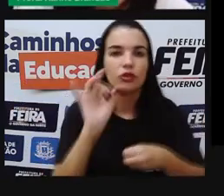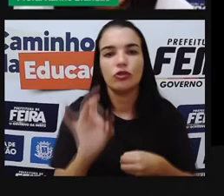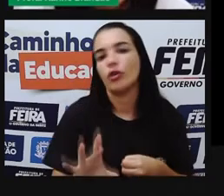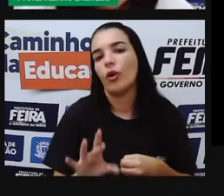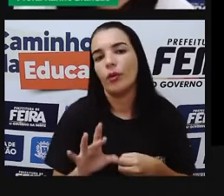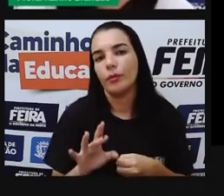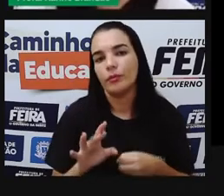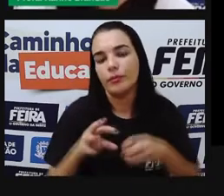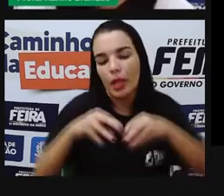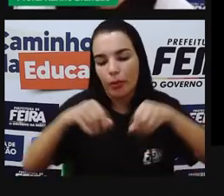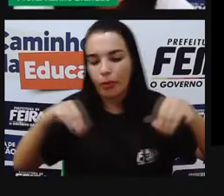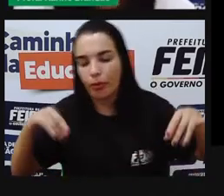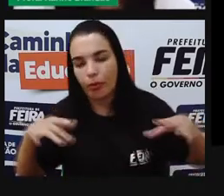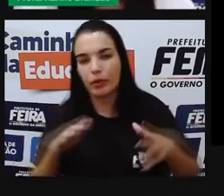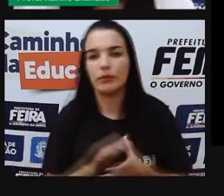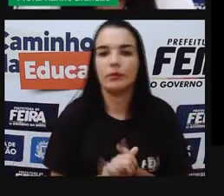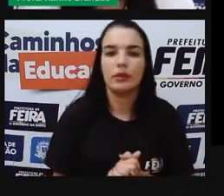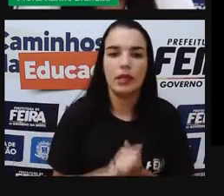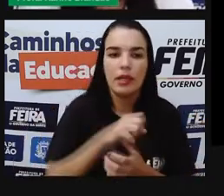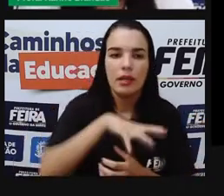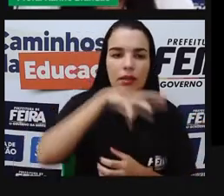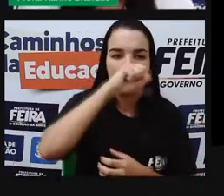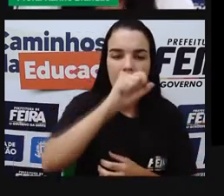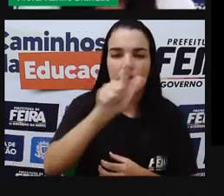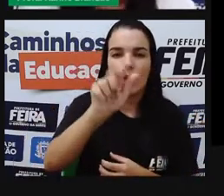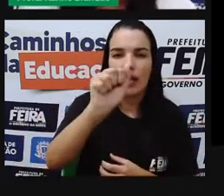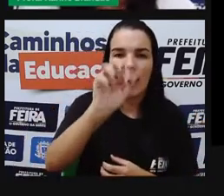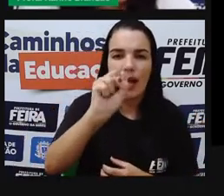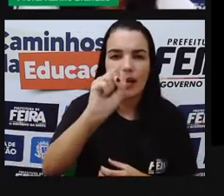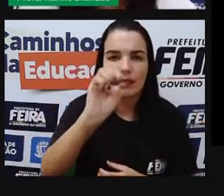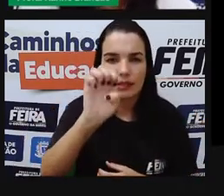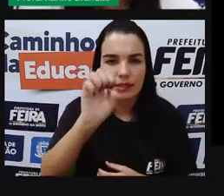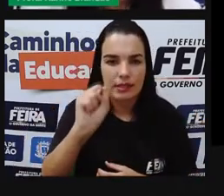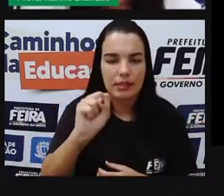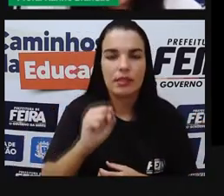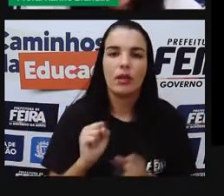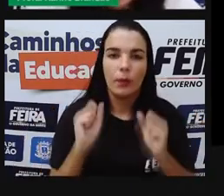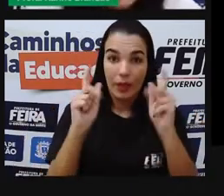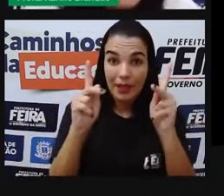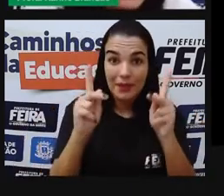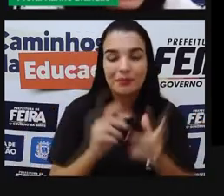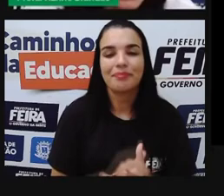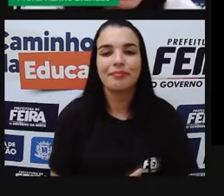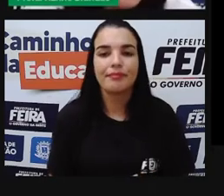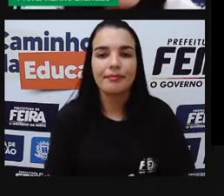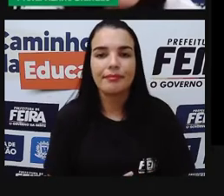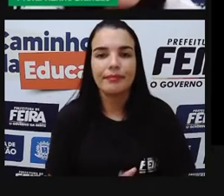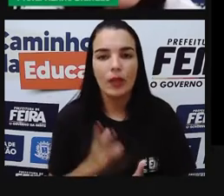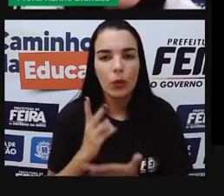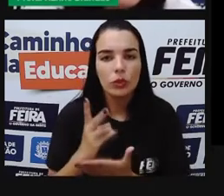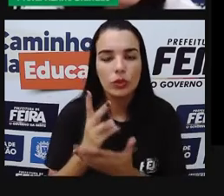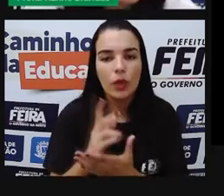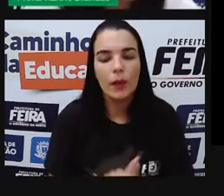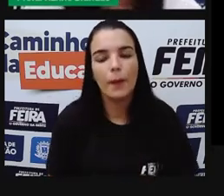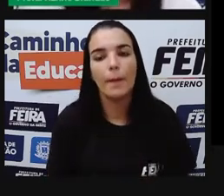e poeira. Tá certo? Tranquilo até aqui? Ok? Vamos seguindo.